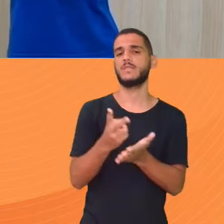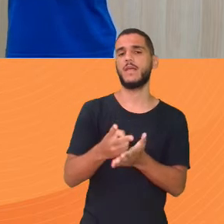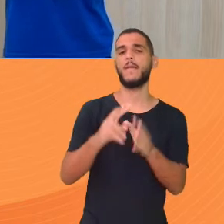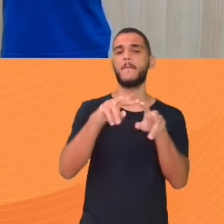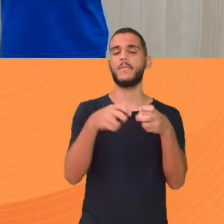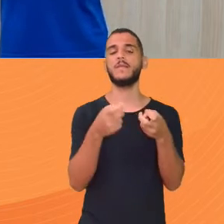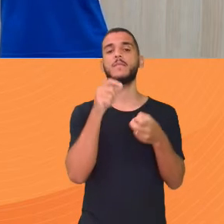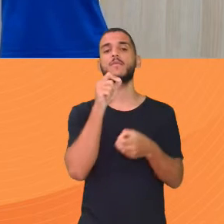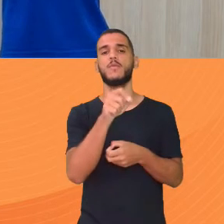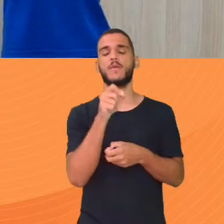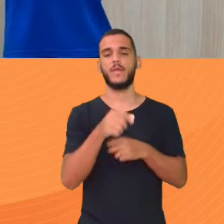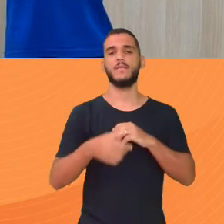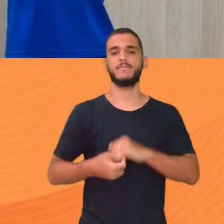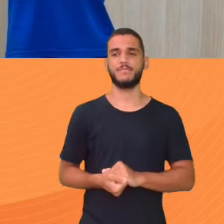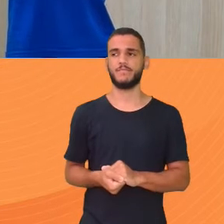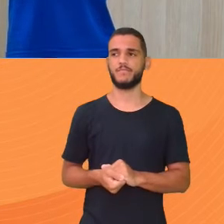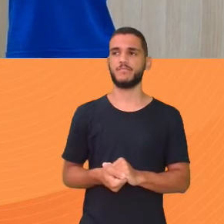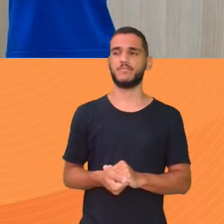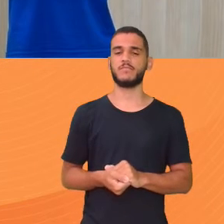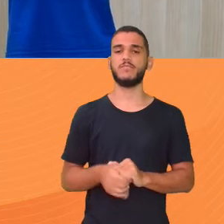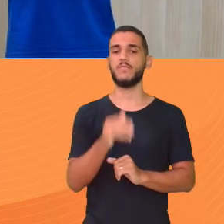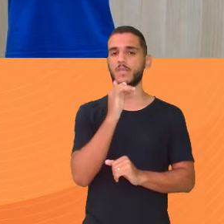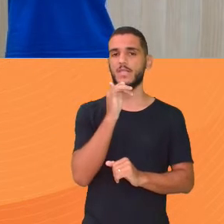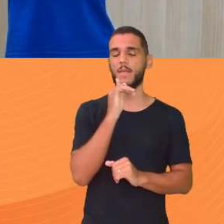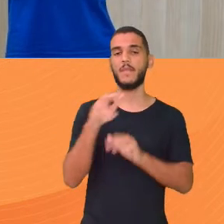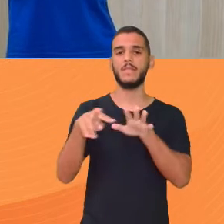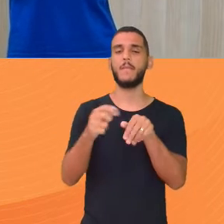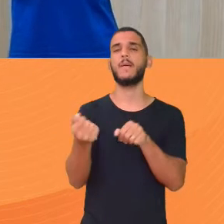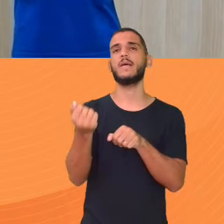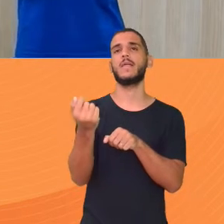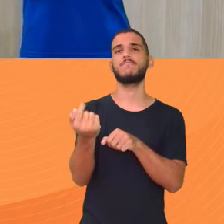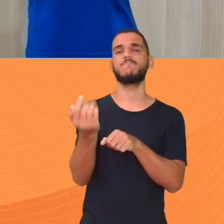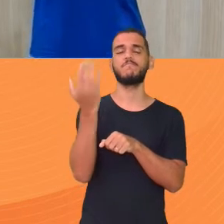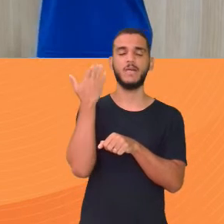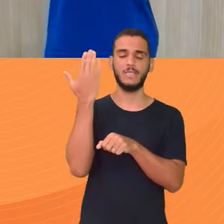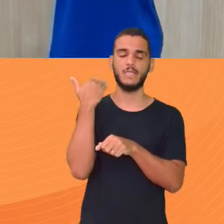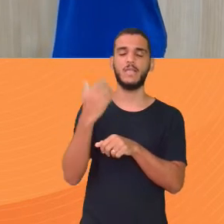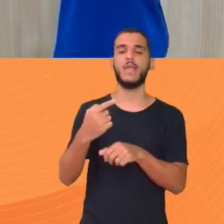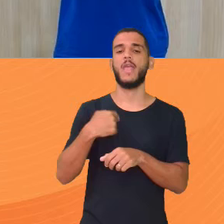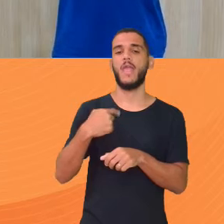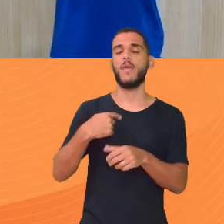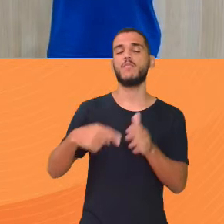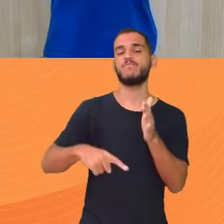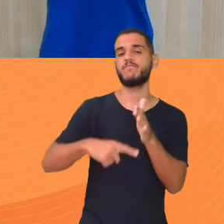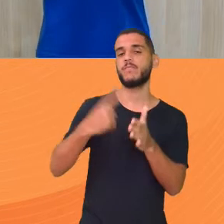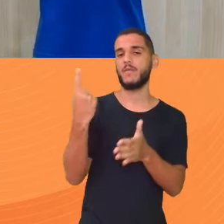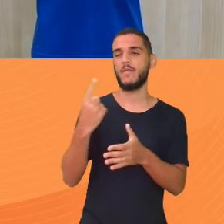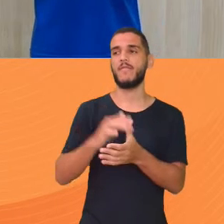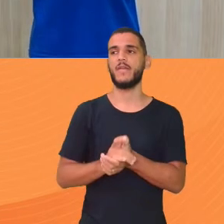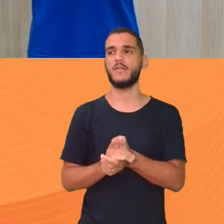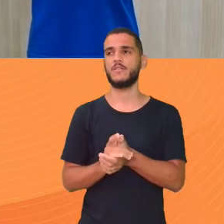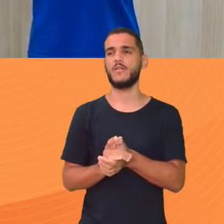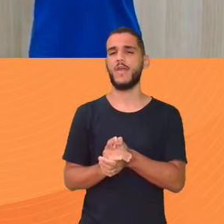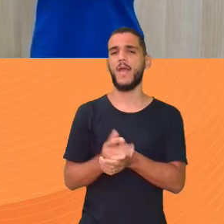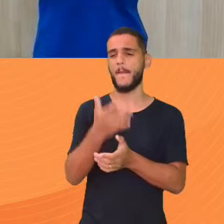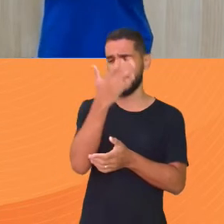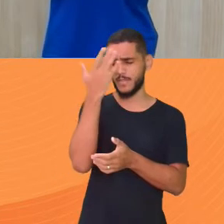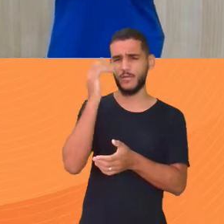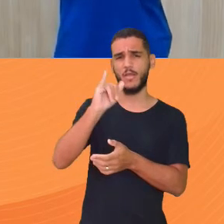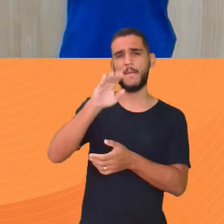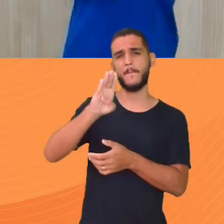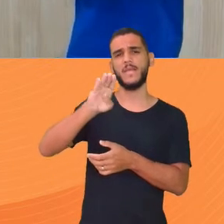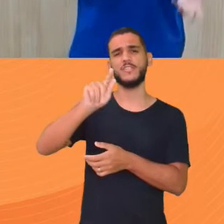percebe Que É Por exemplo Na semana retrasada Eu fui Pela primeira vez Abordado por alguém no IBGE